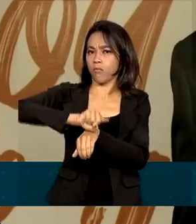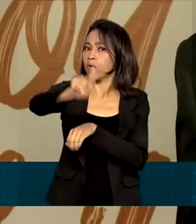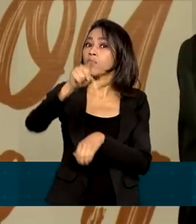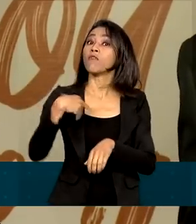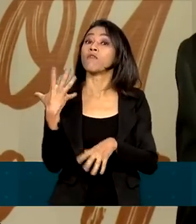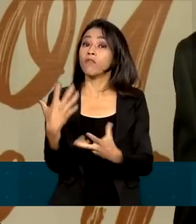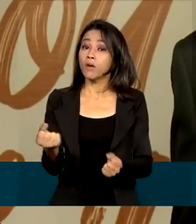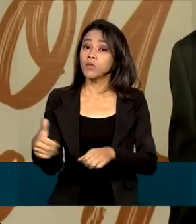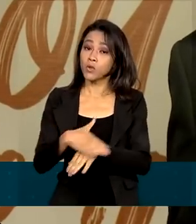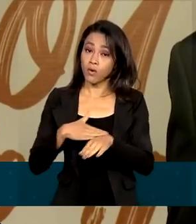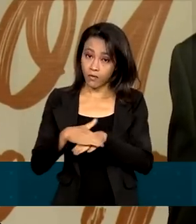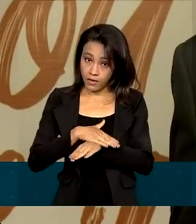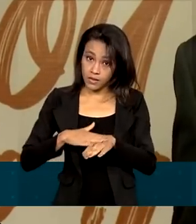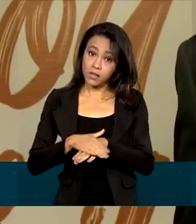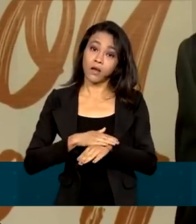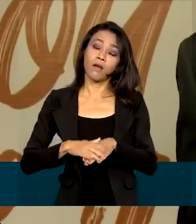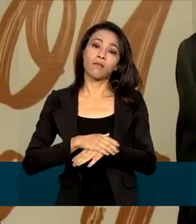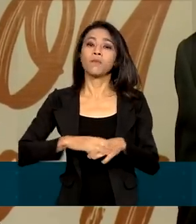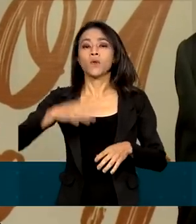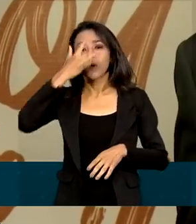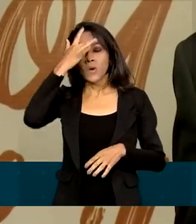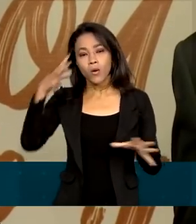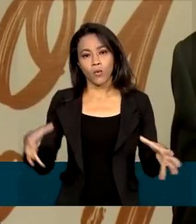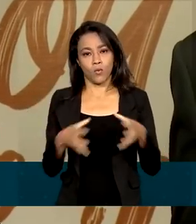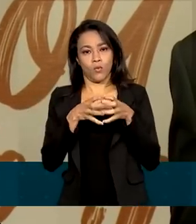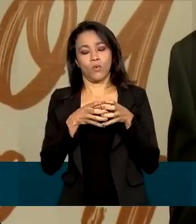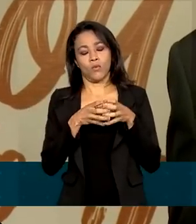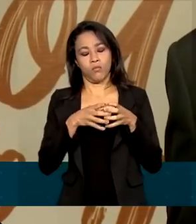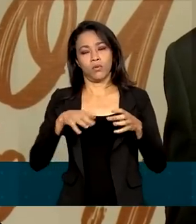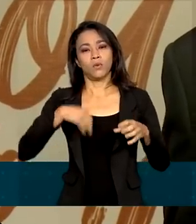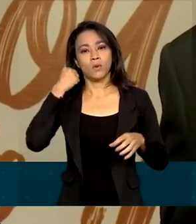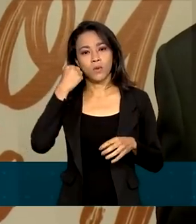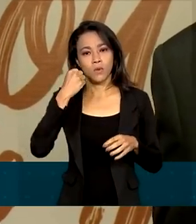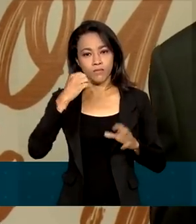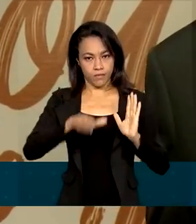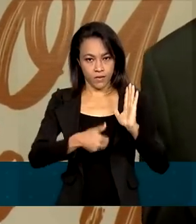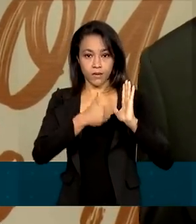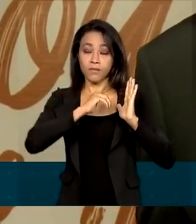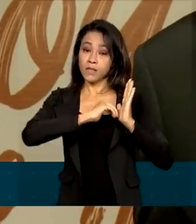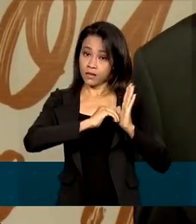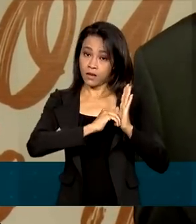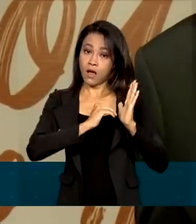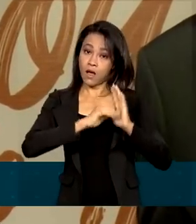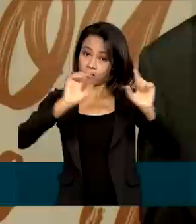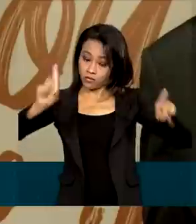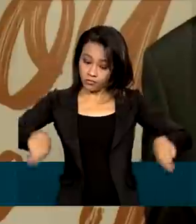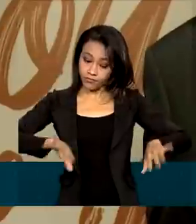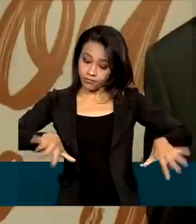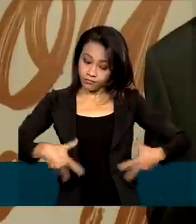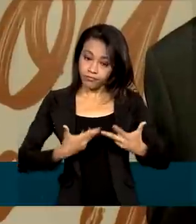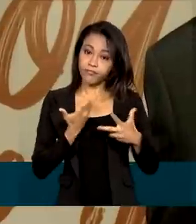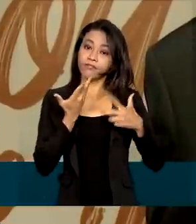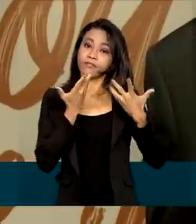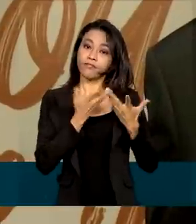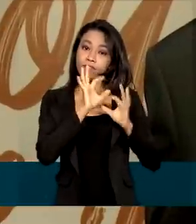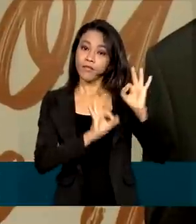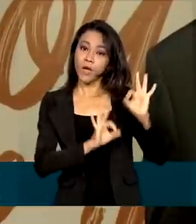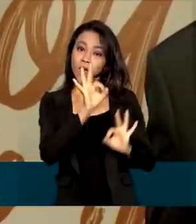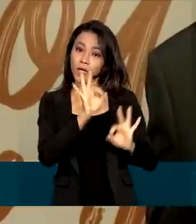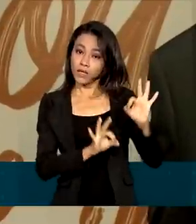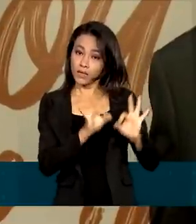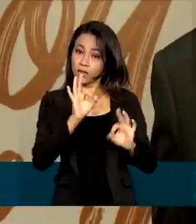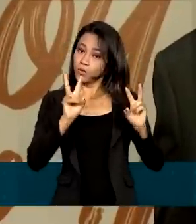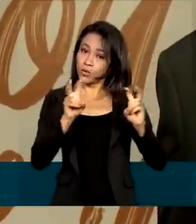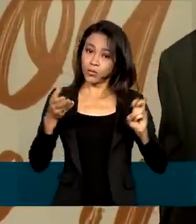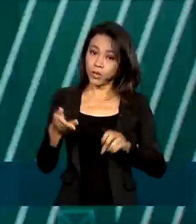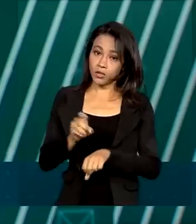do Senado, que é responsável por essa parte da... Está no cerimonial do Senado a questão da salva de tiros e nós